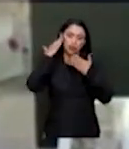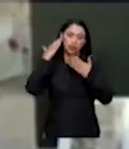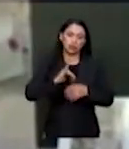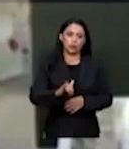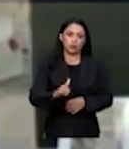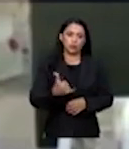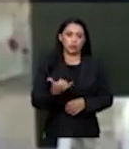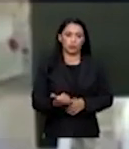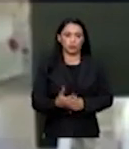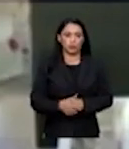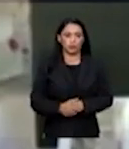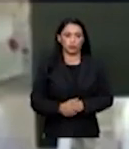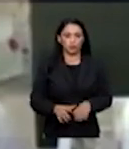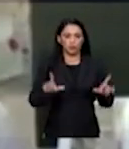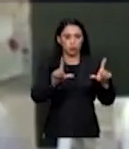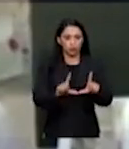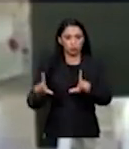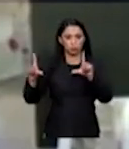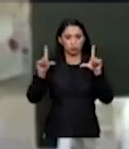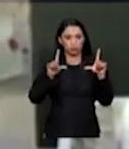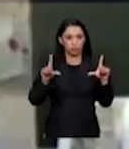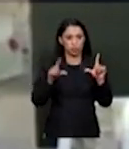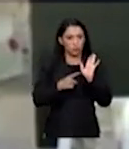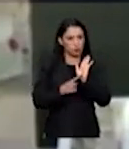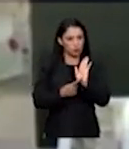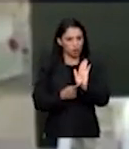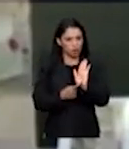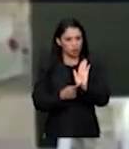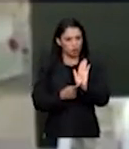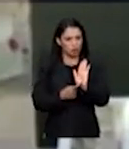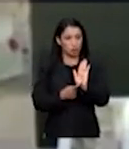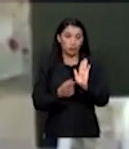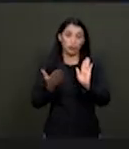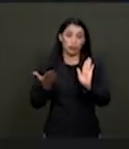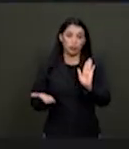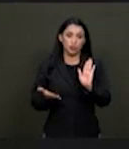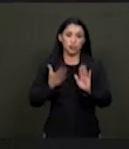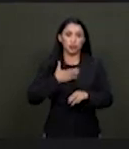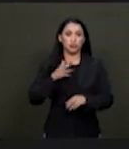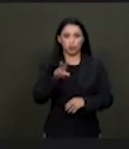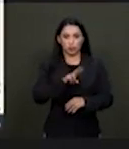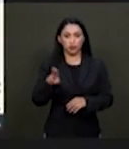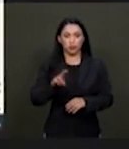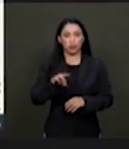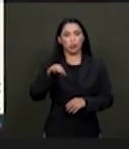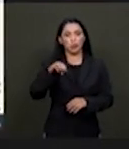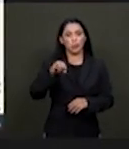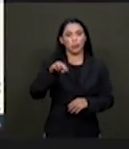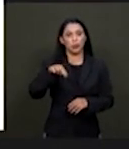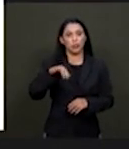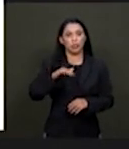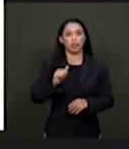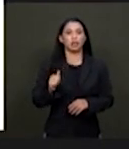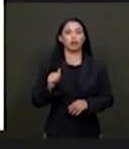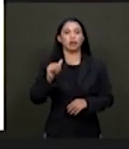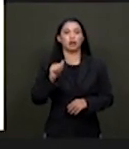Eu não sei se o slide que eu enviei está sendo mostrado, mas enfim, meu nome é Mônica Kassar, fala aqui em nome